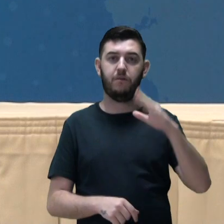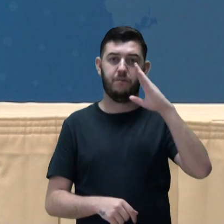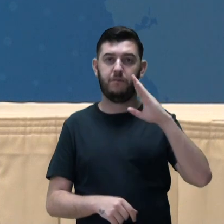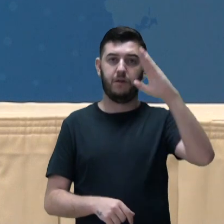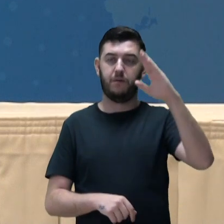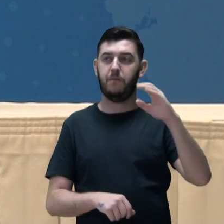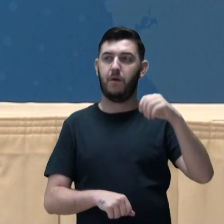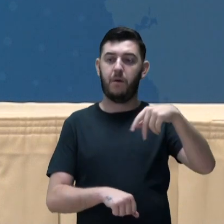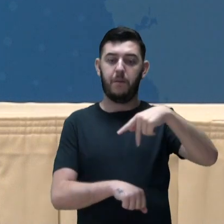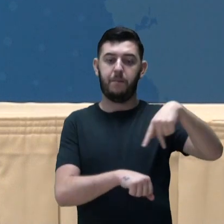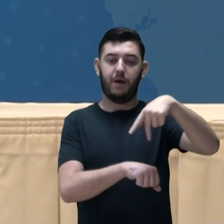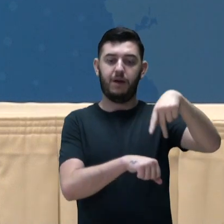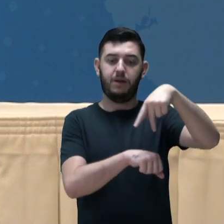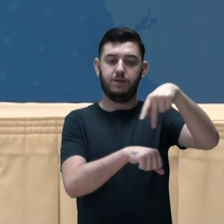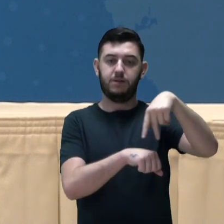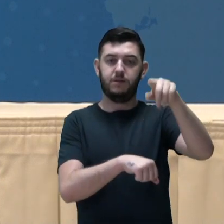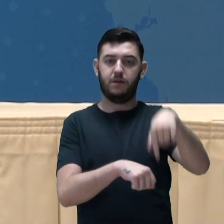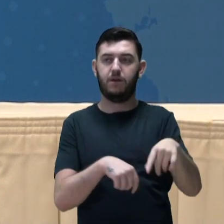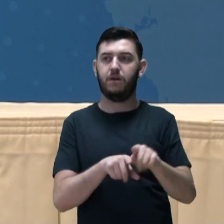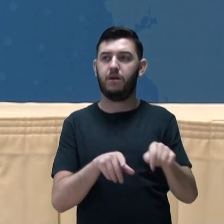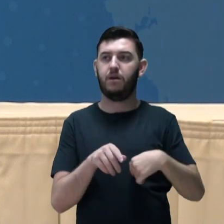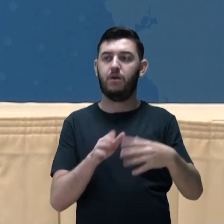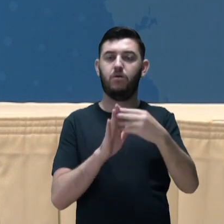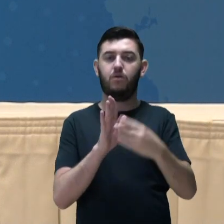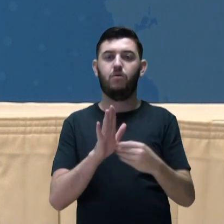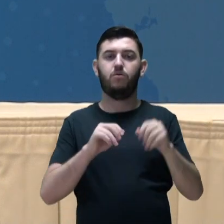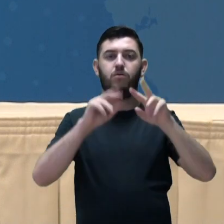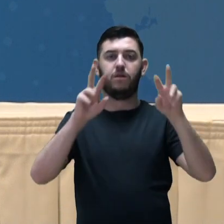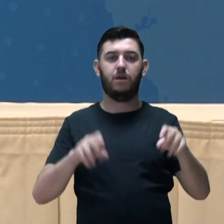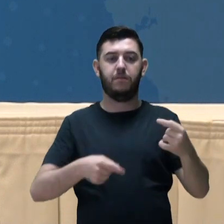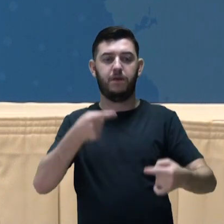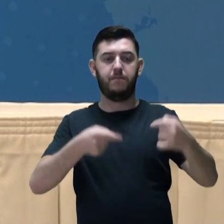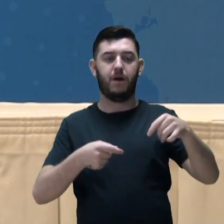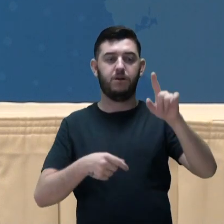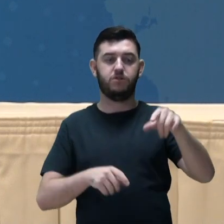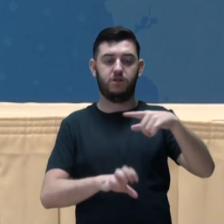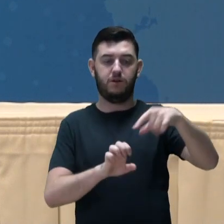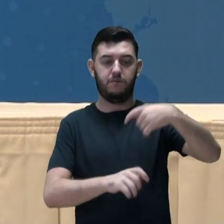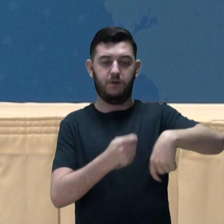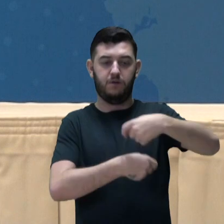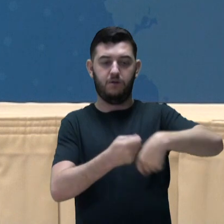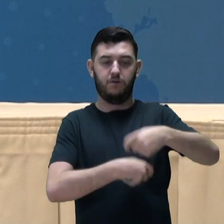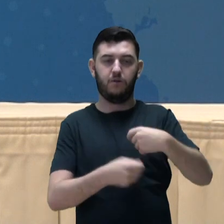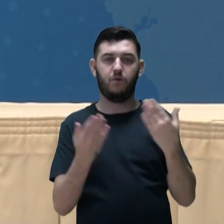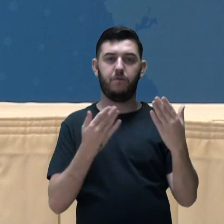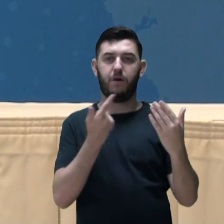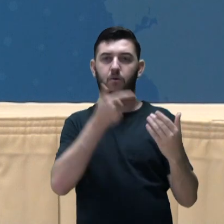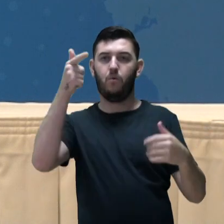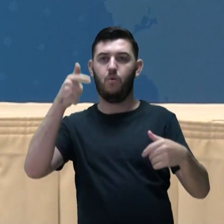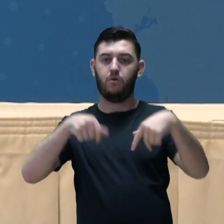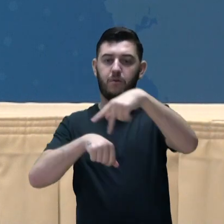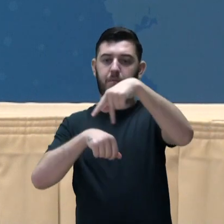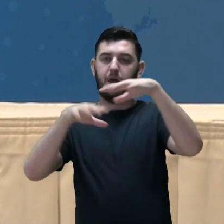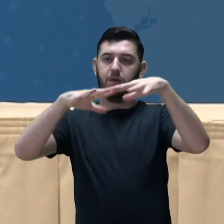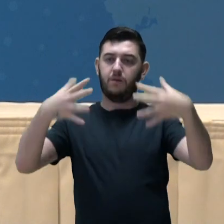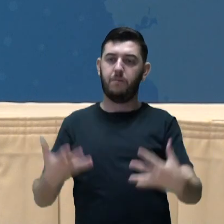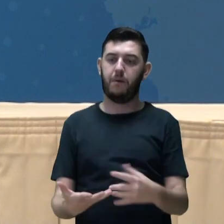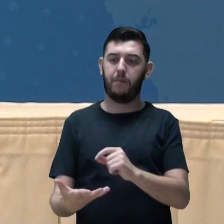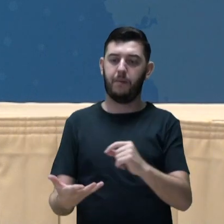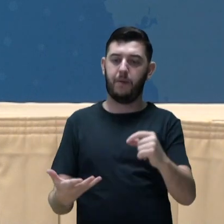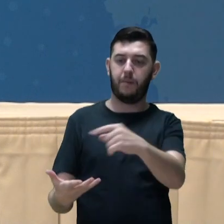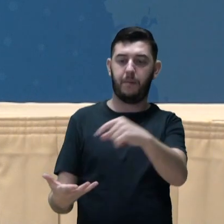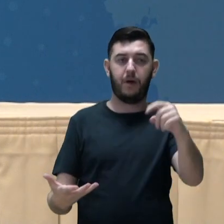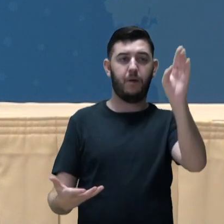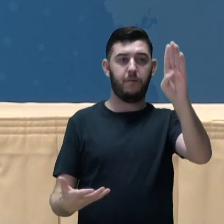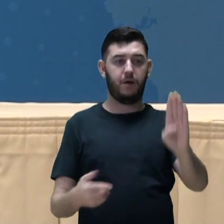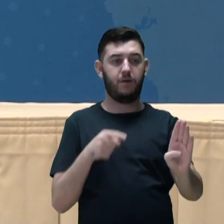um dos principais países em matéria de empreendedorismo no mundo. A taxa de empreendedorismo no país, no Brasil, é uma das mais altas comparadas